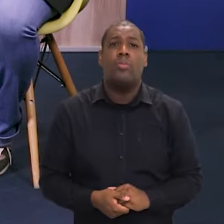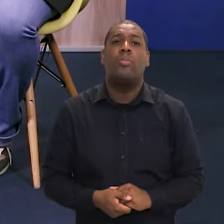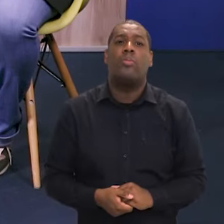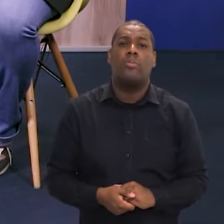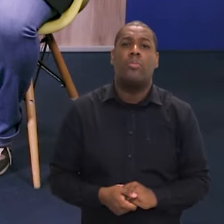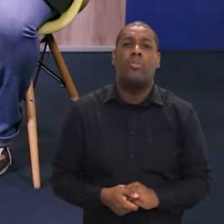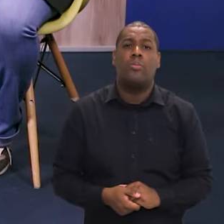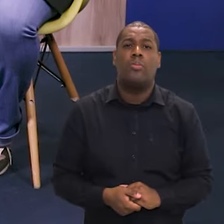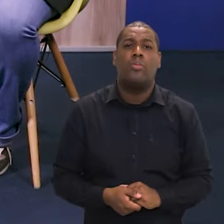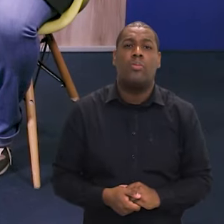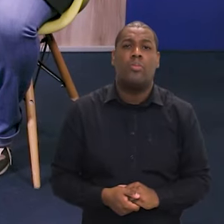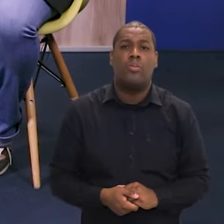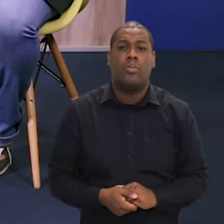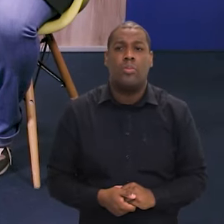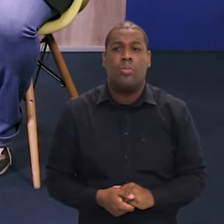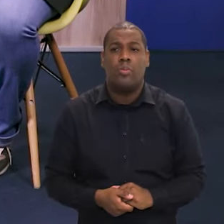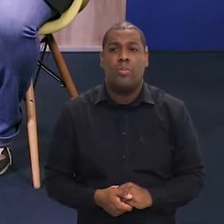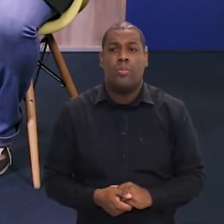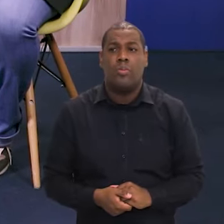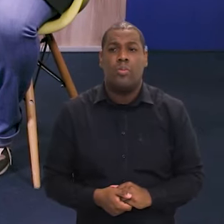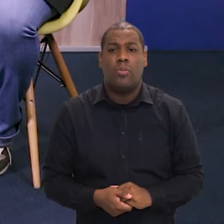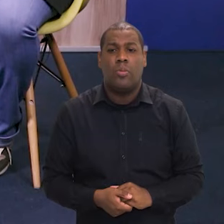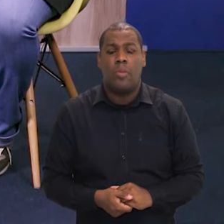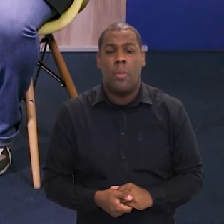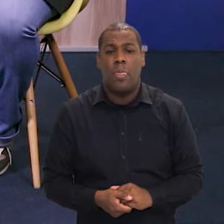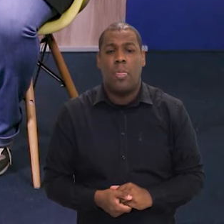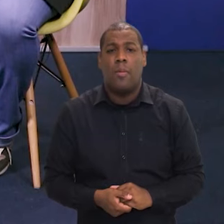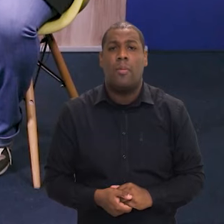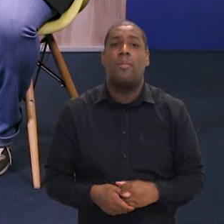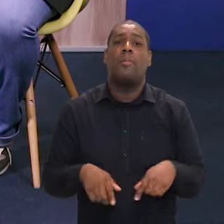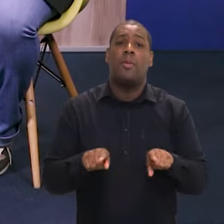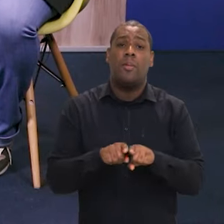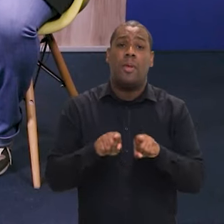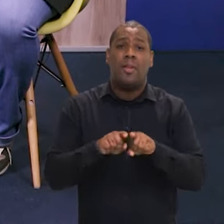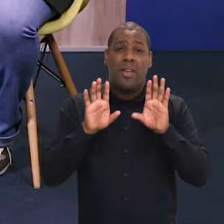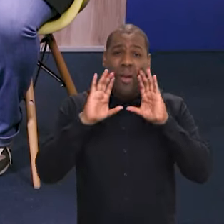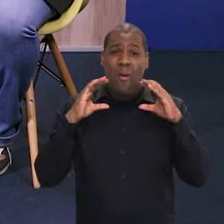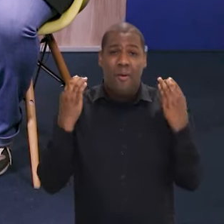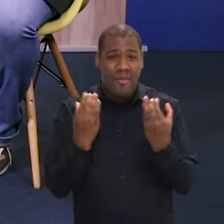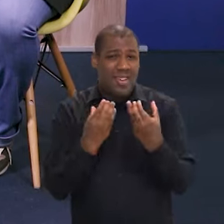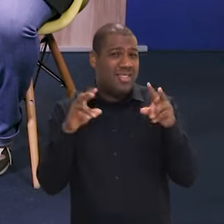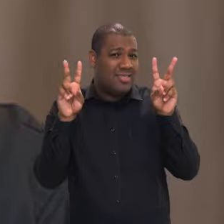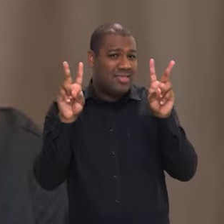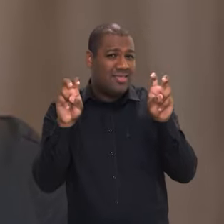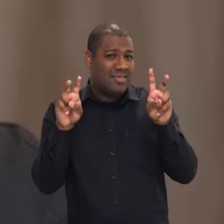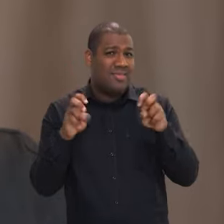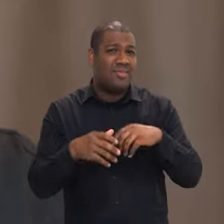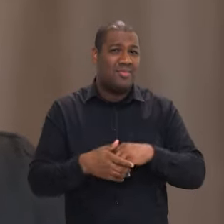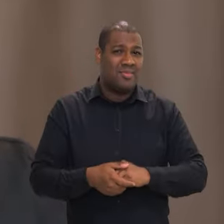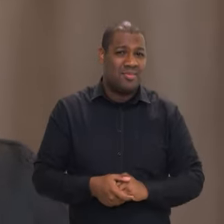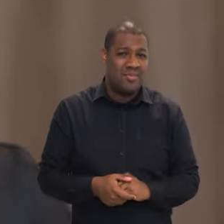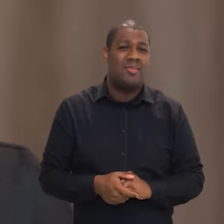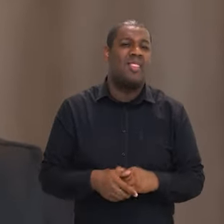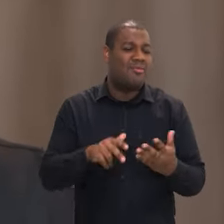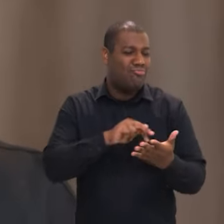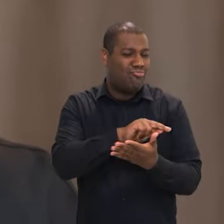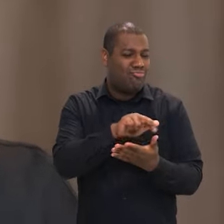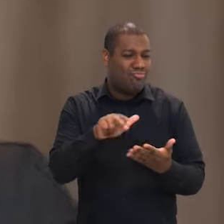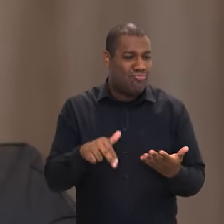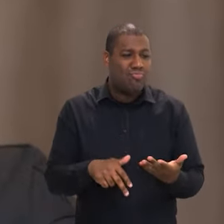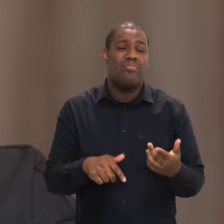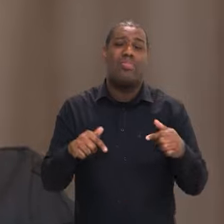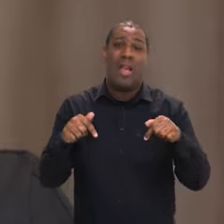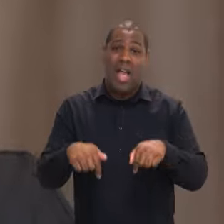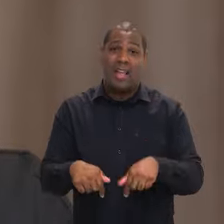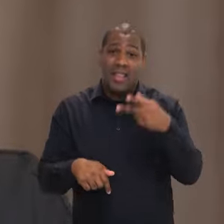Precisamos regularizar nessa visão de indústria. outras e outras conferências temáticas também. Recolhemos tudo isso,